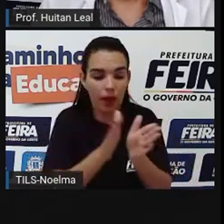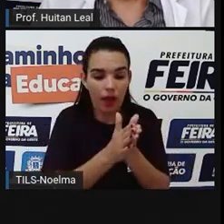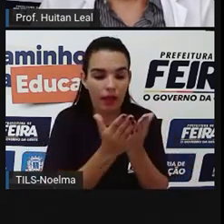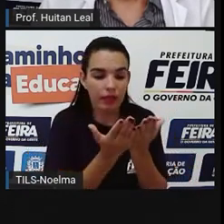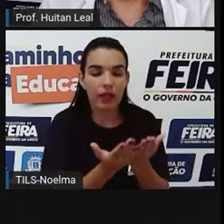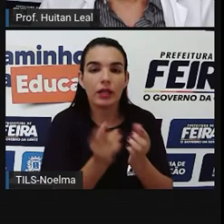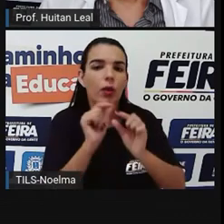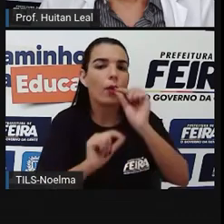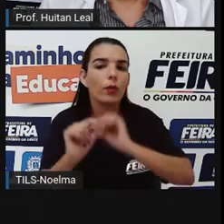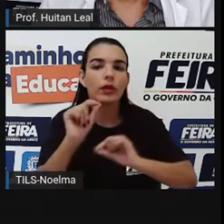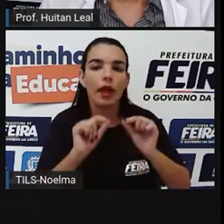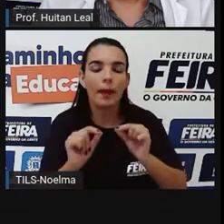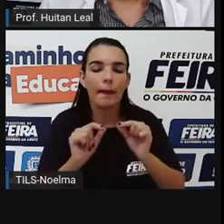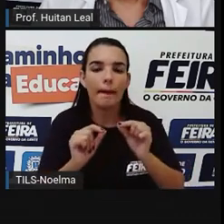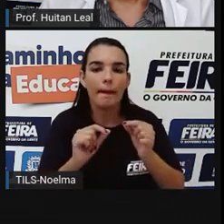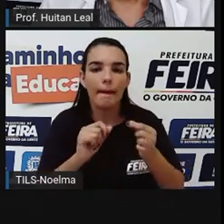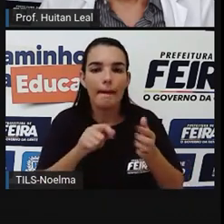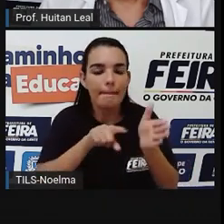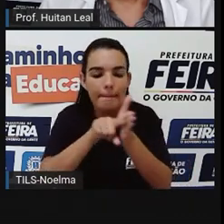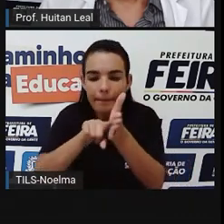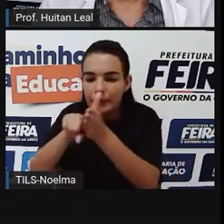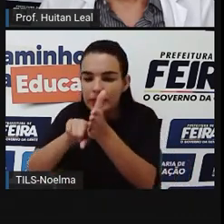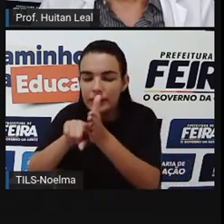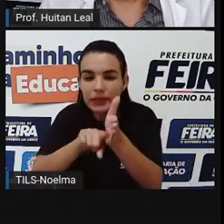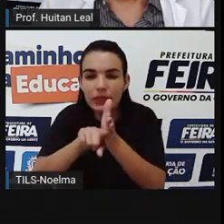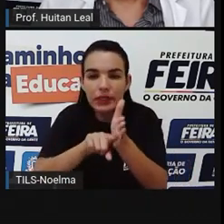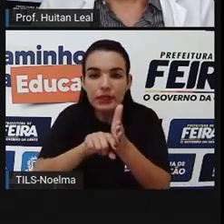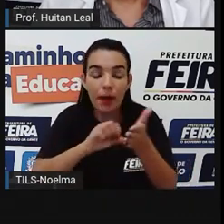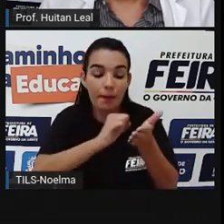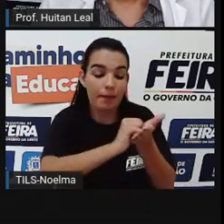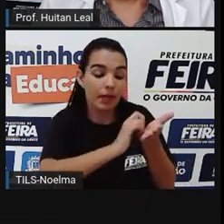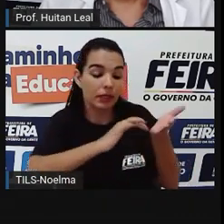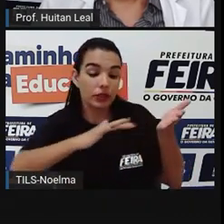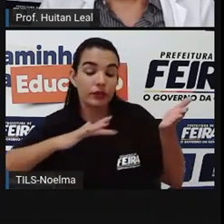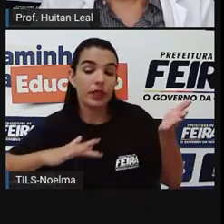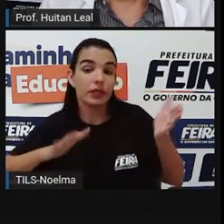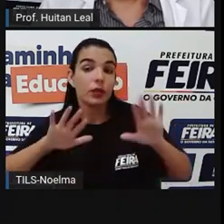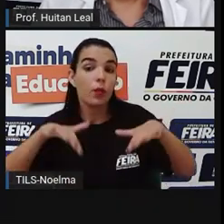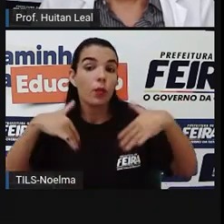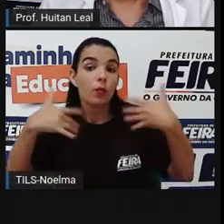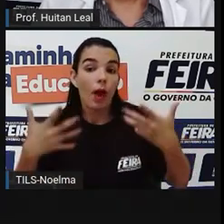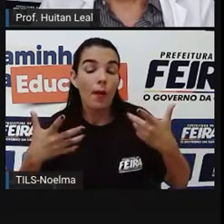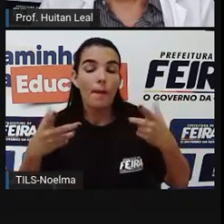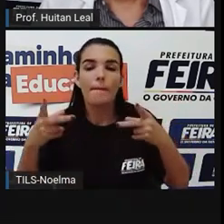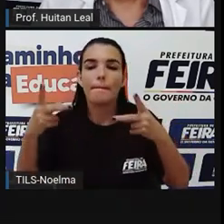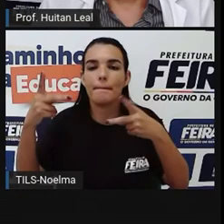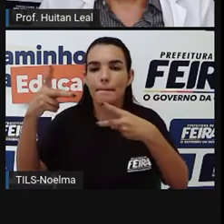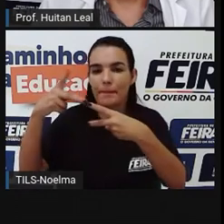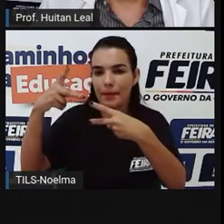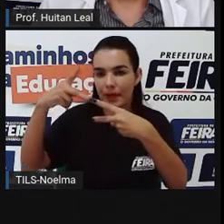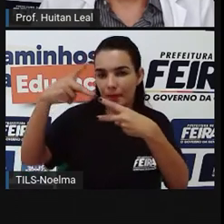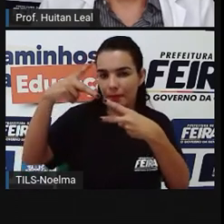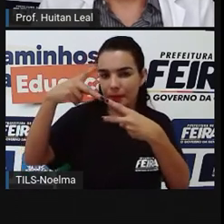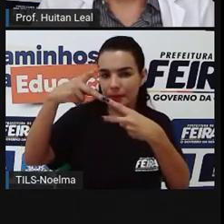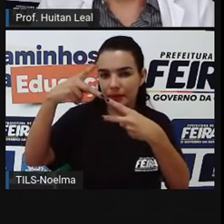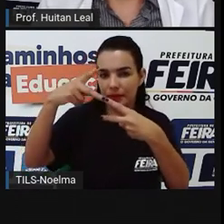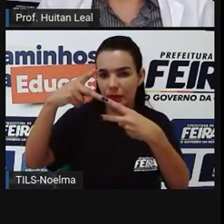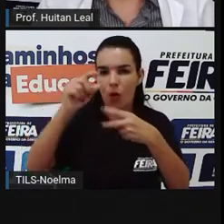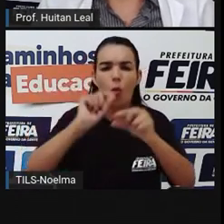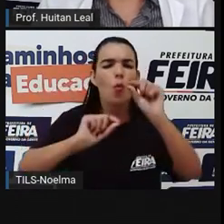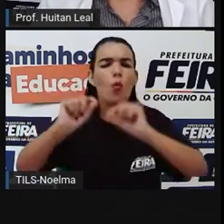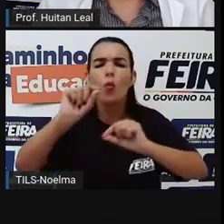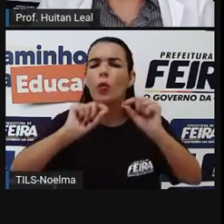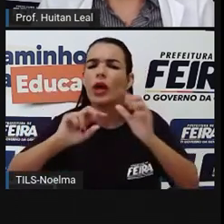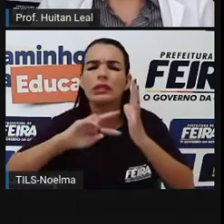preposições. O que são as preposições? Qual a função dessas preposições e quais os tipos de